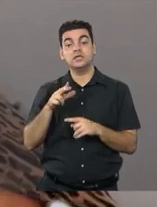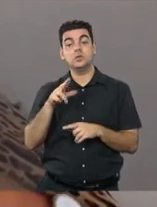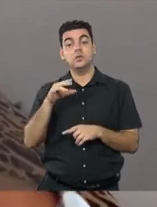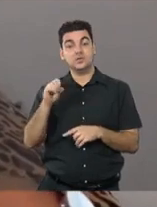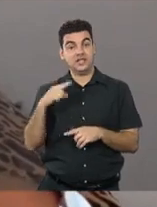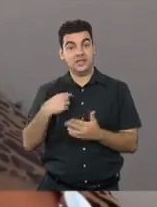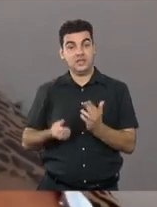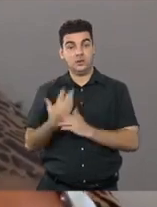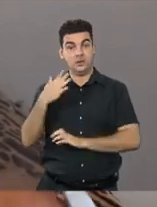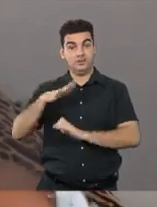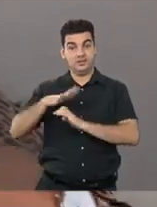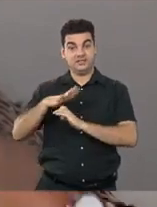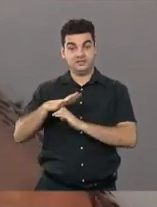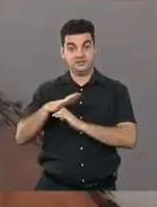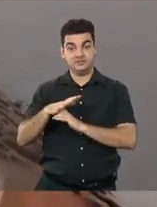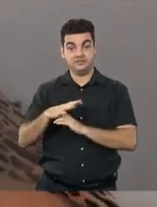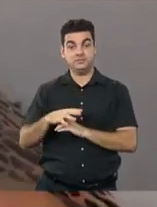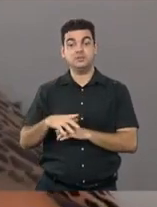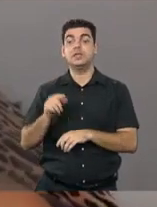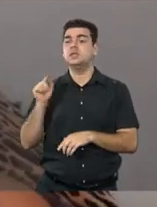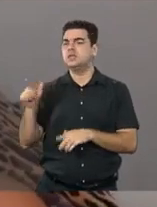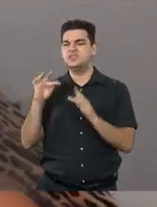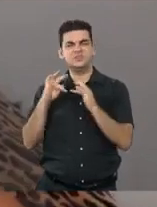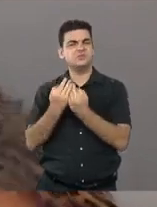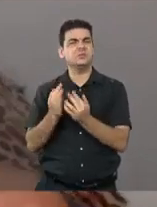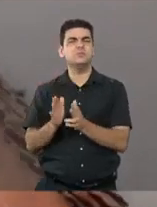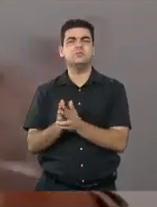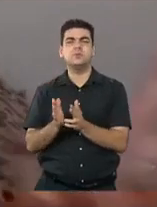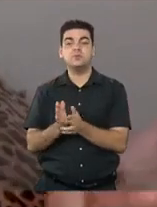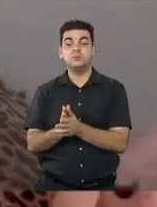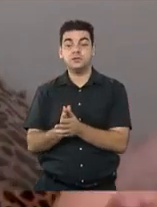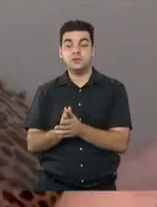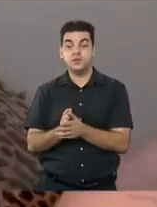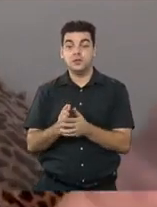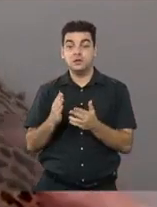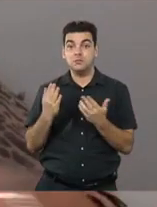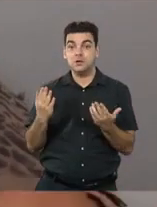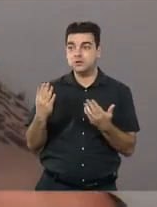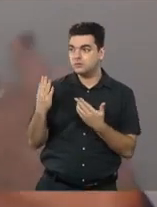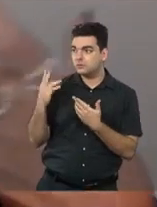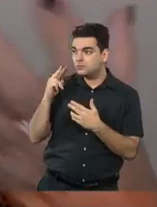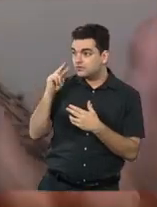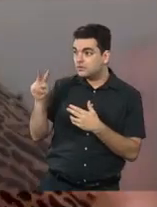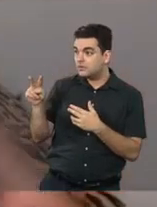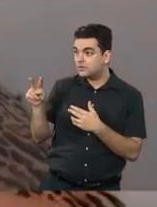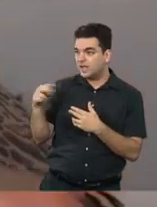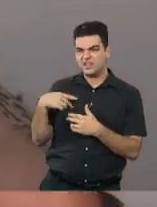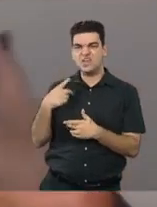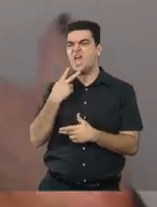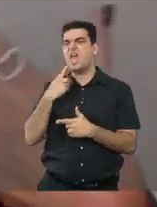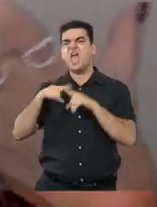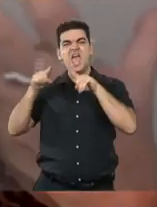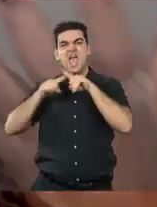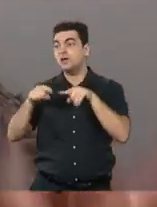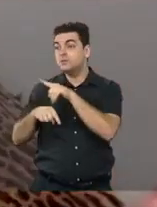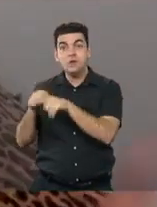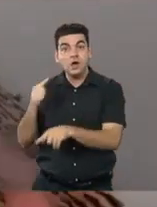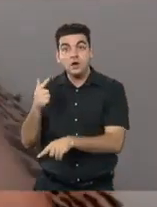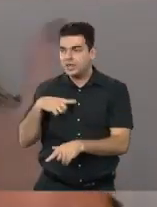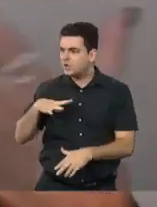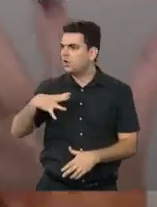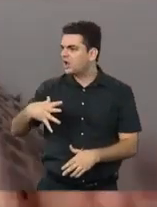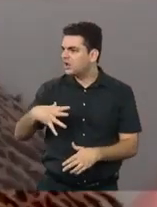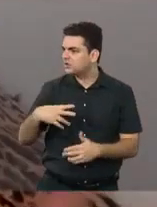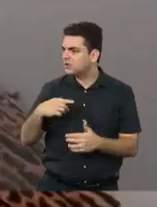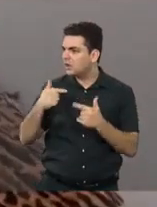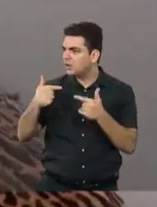Tempinho, que veio de uma família muito simples, mas que eu nunca escutei a palavra crise, que o trabalho resolvia, que a força de